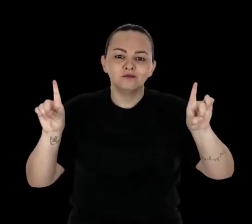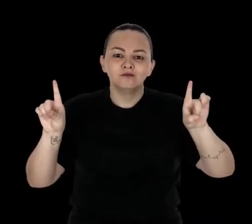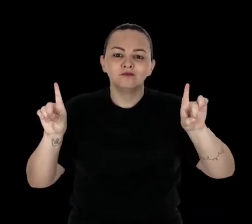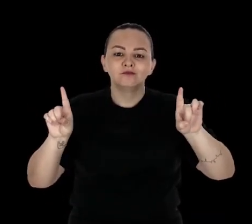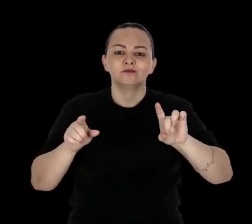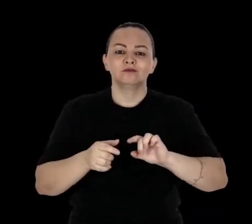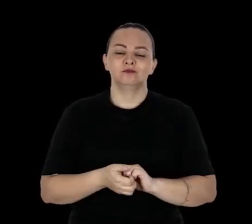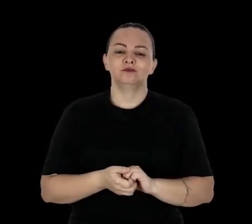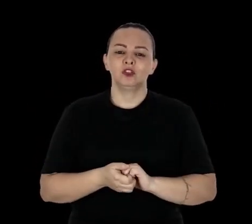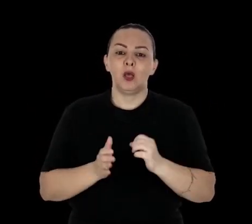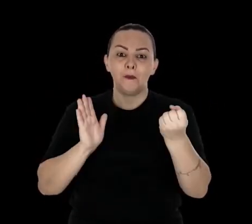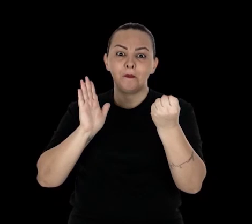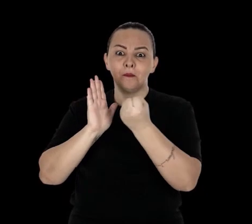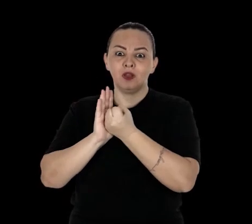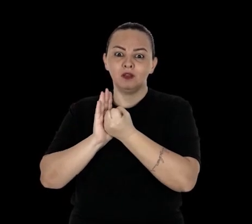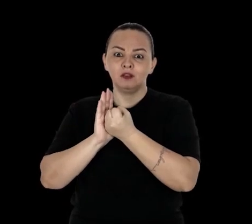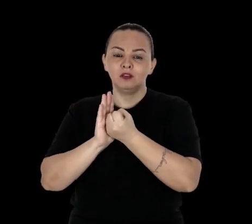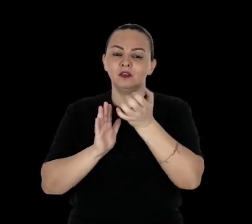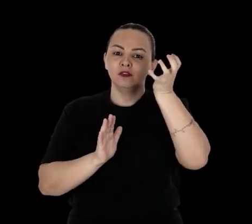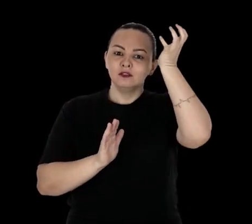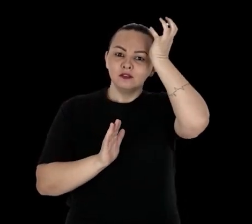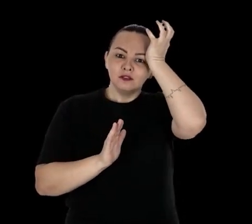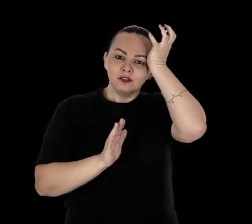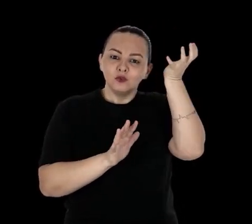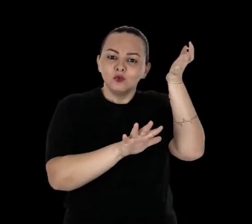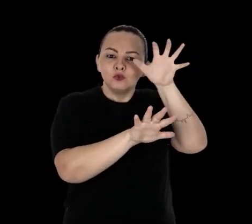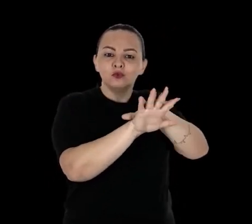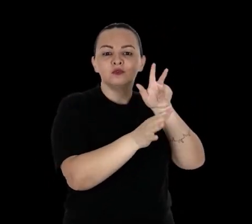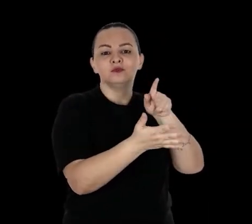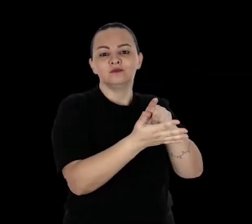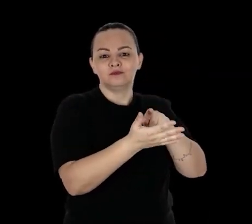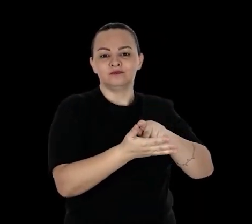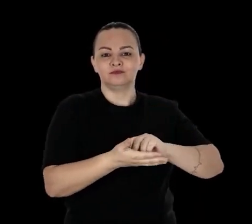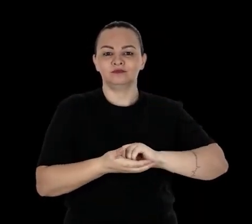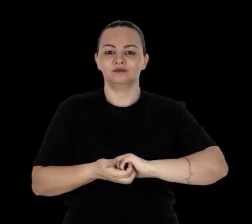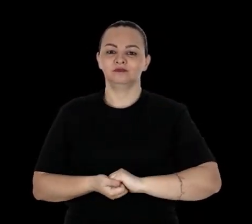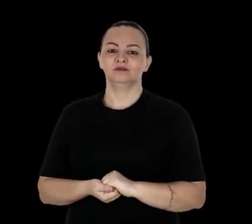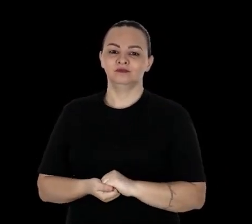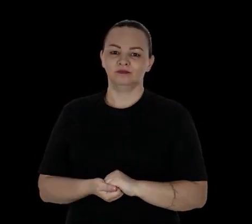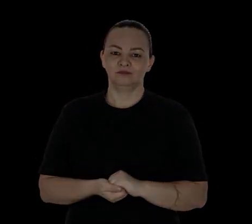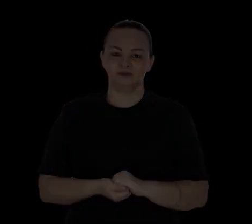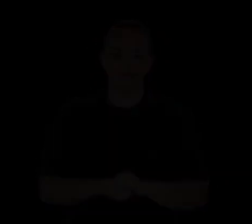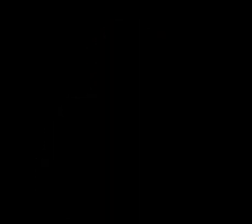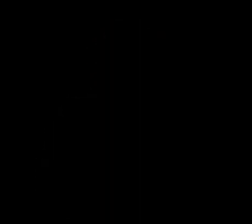capacitismo aqui, não. Logomarcas, Sesc e inclusão na lata.